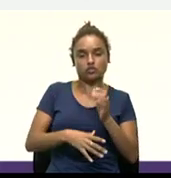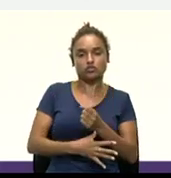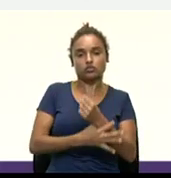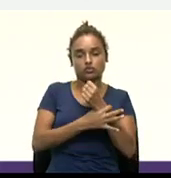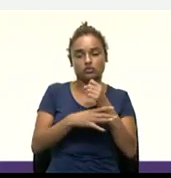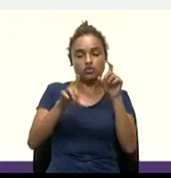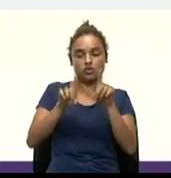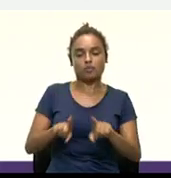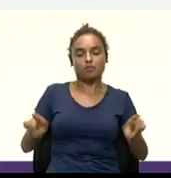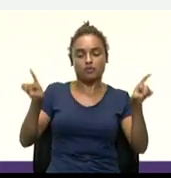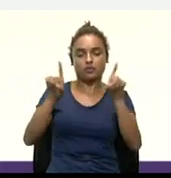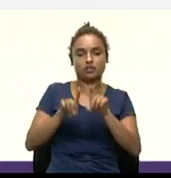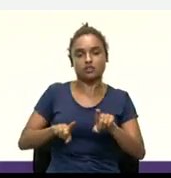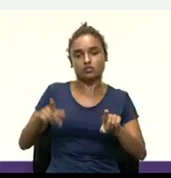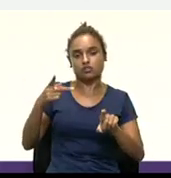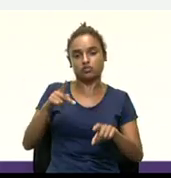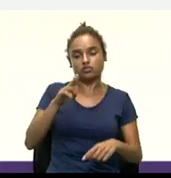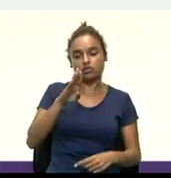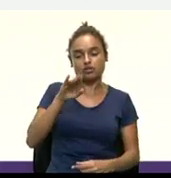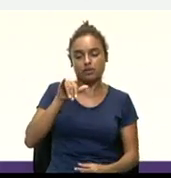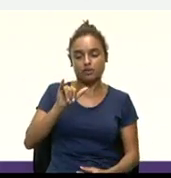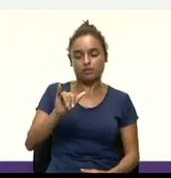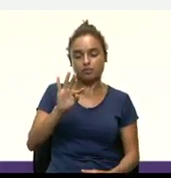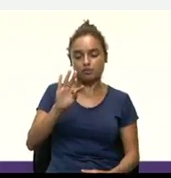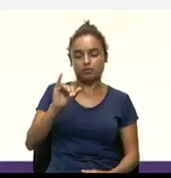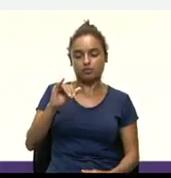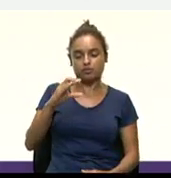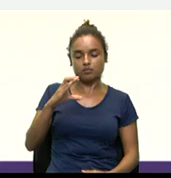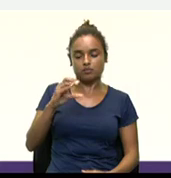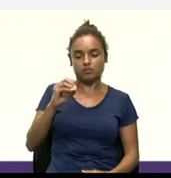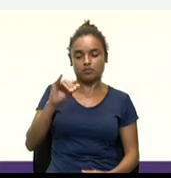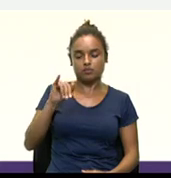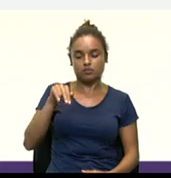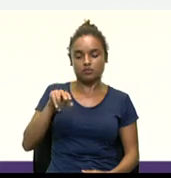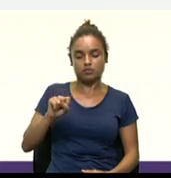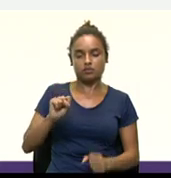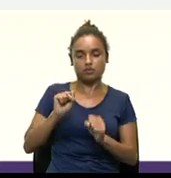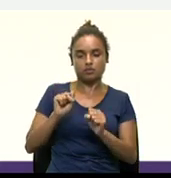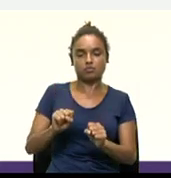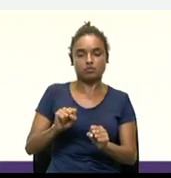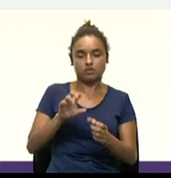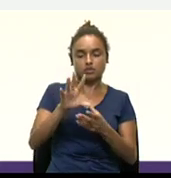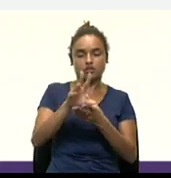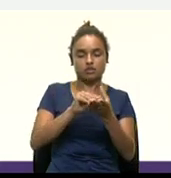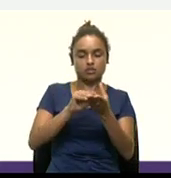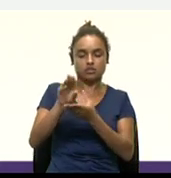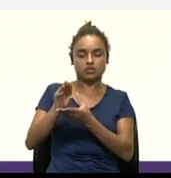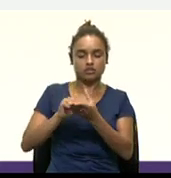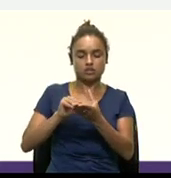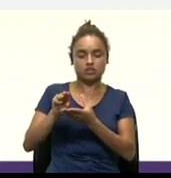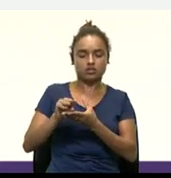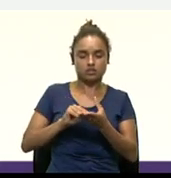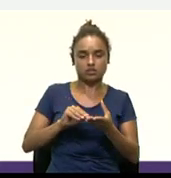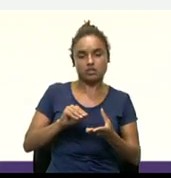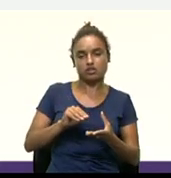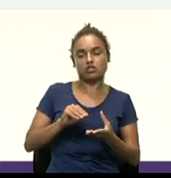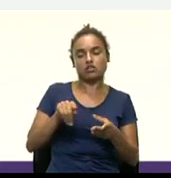Isso significa que as suas Bitcoins podem ser hackeadas e ainda